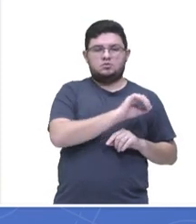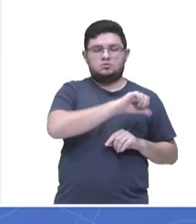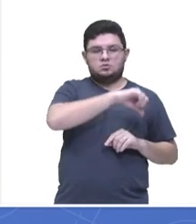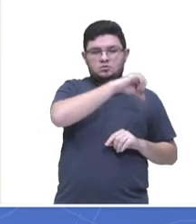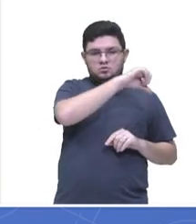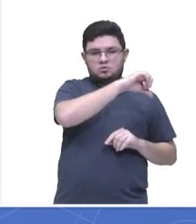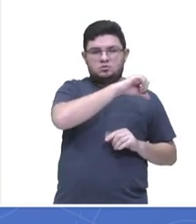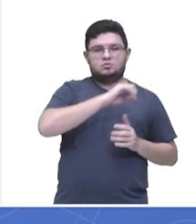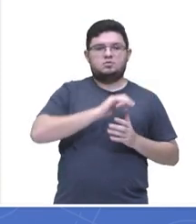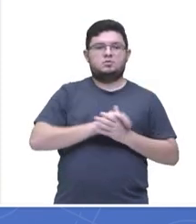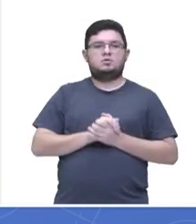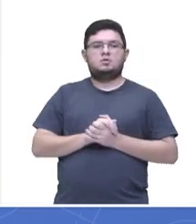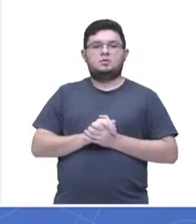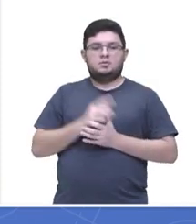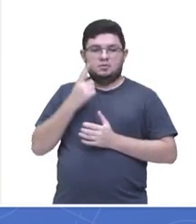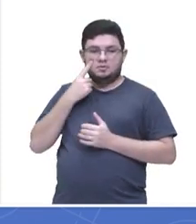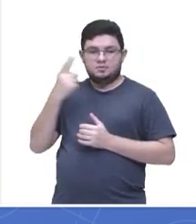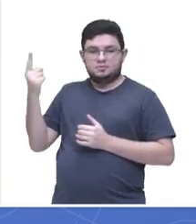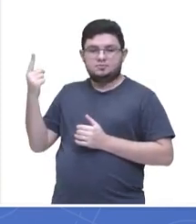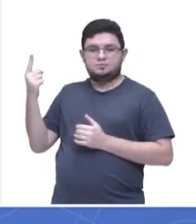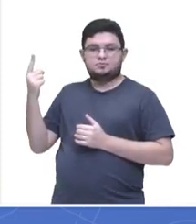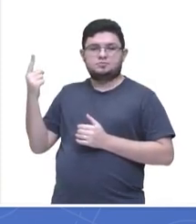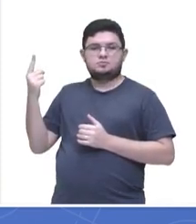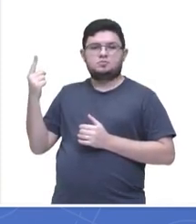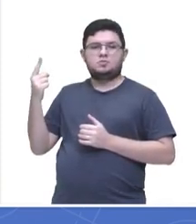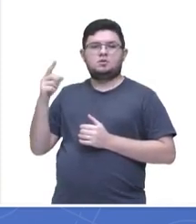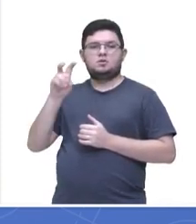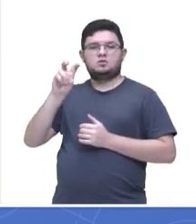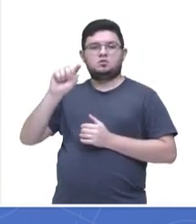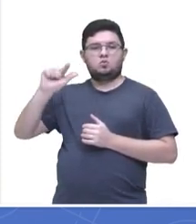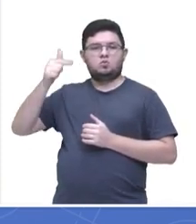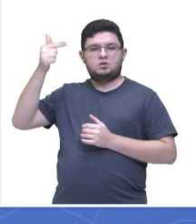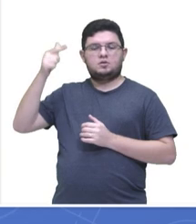aqui, olha, fiz 5², 25,